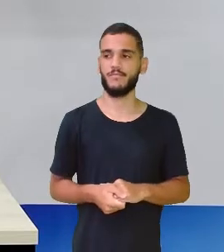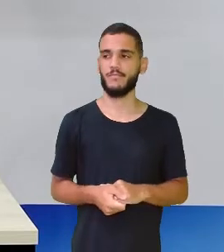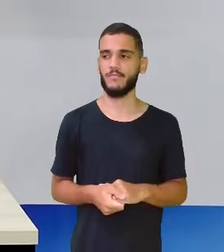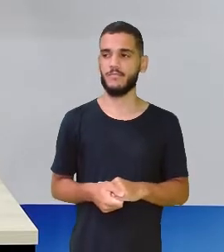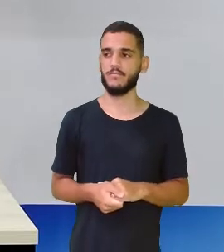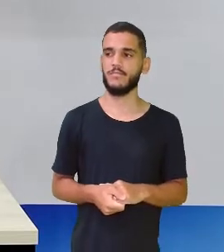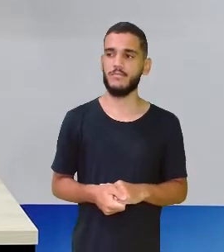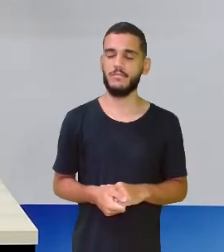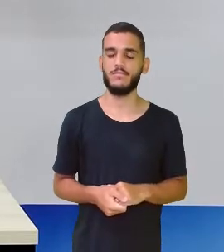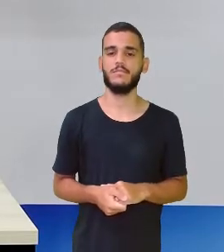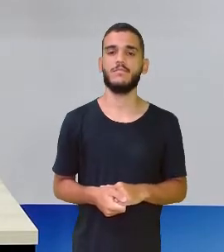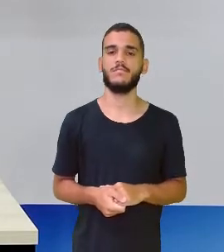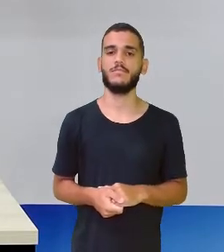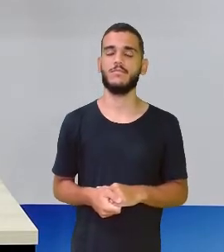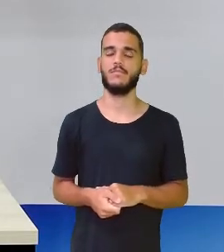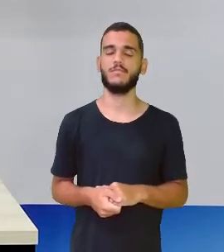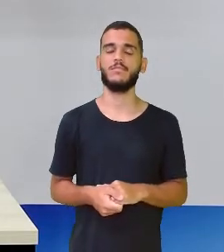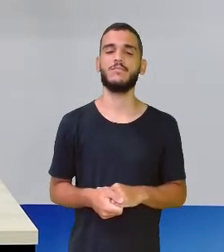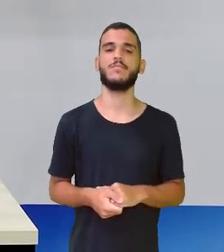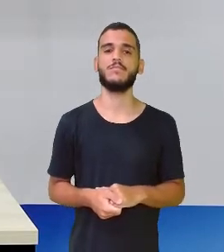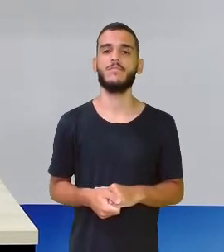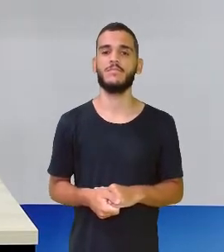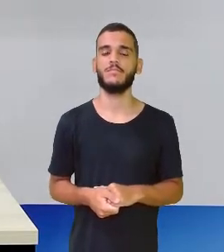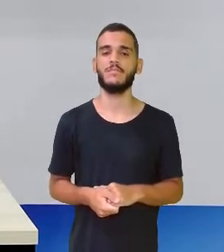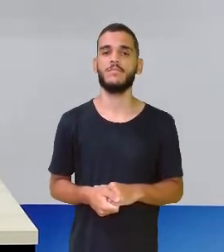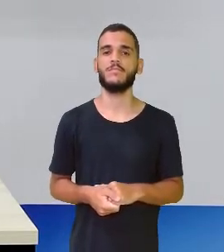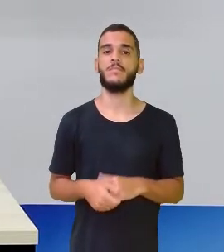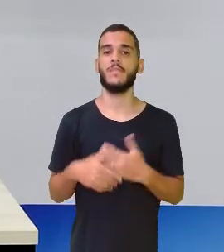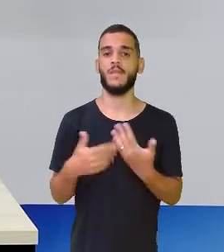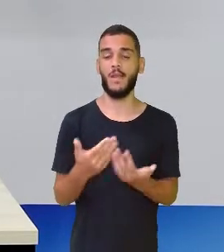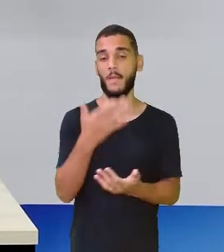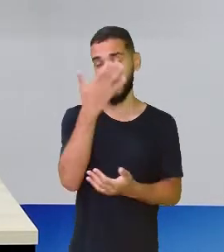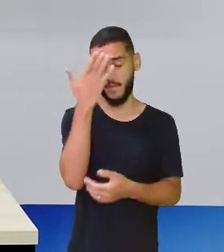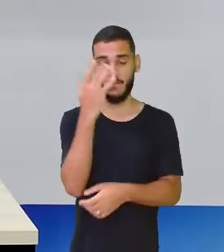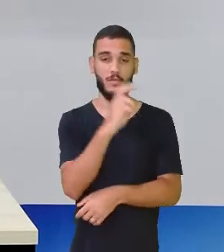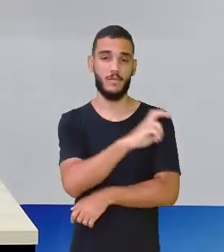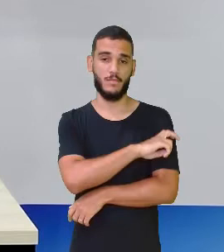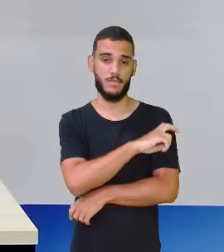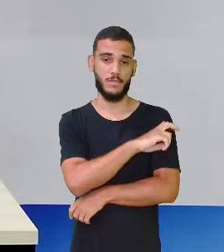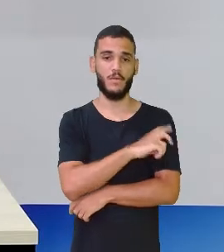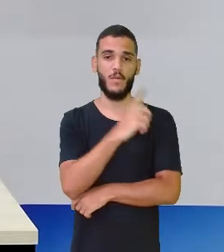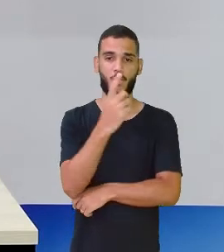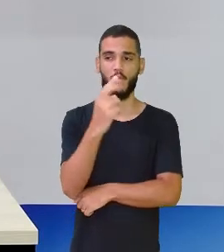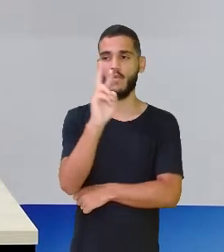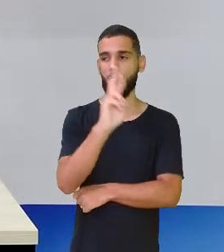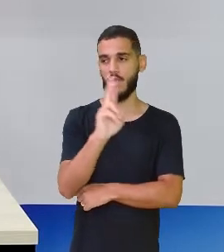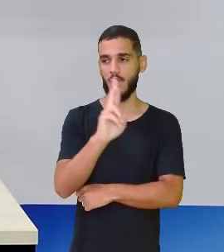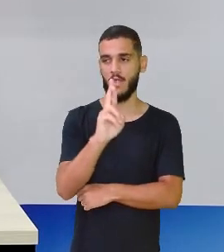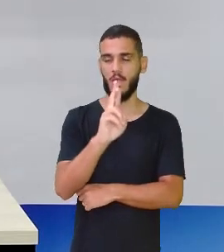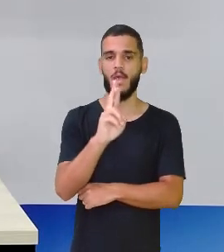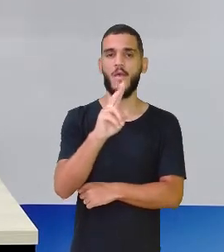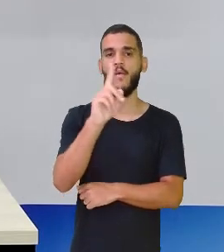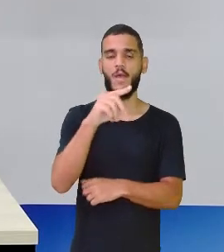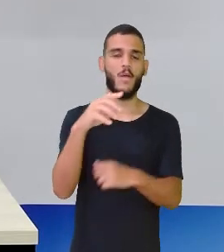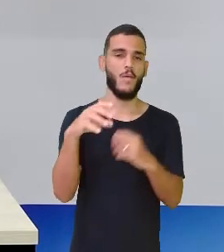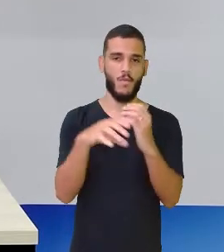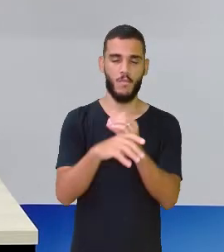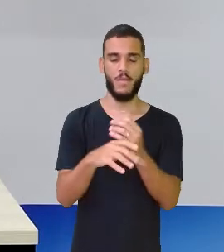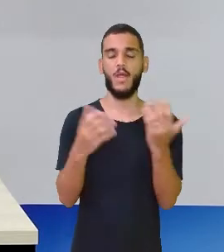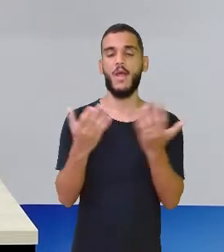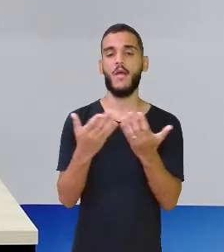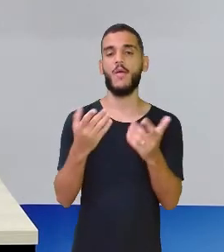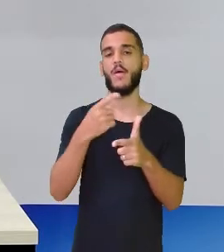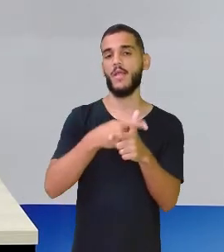espalhar tudo. Ó, quinto ano, um real vai ser a representação do meu inteiro. Eu quero